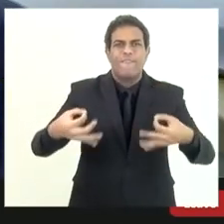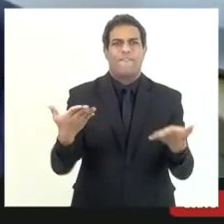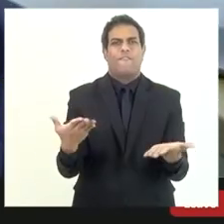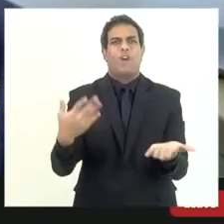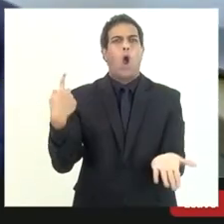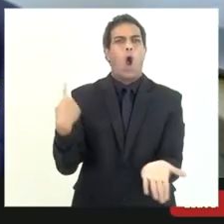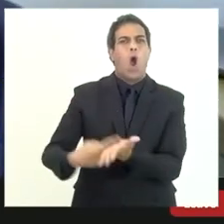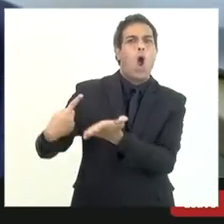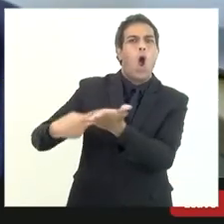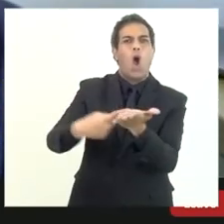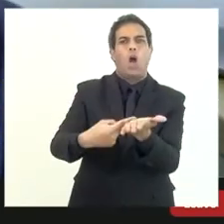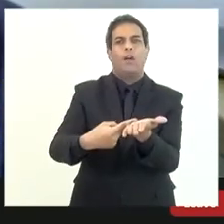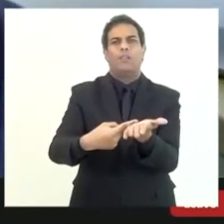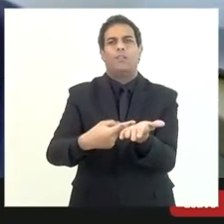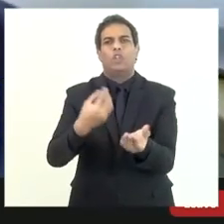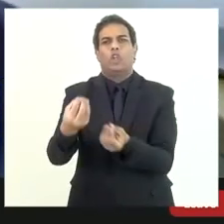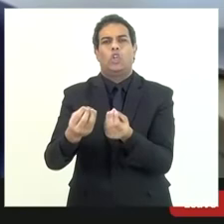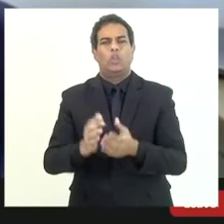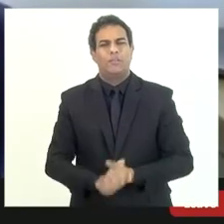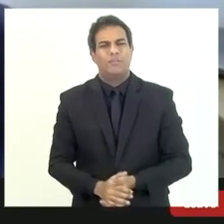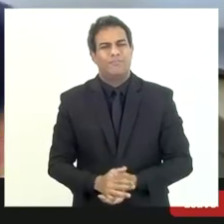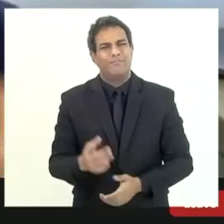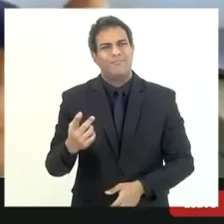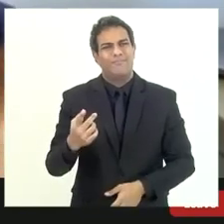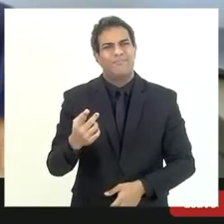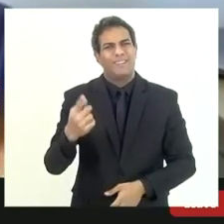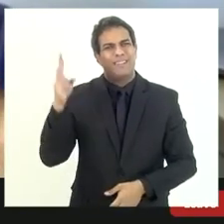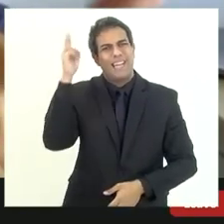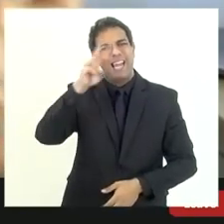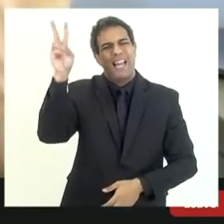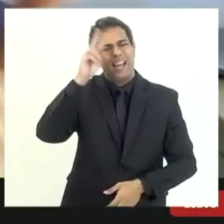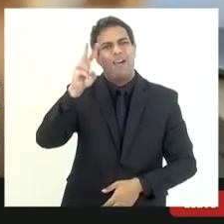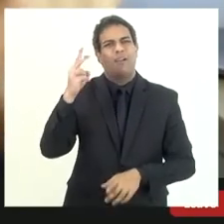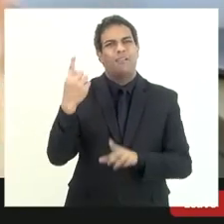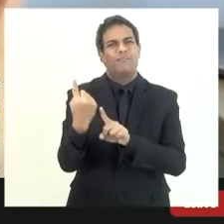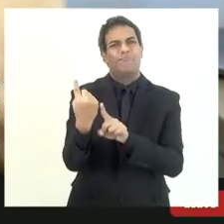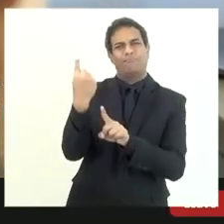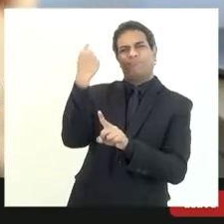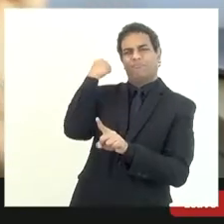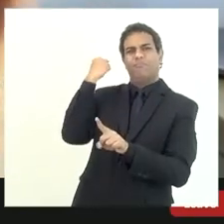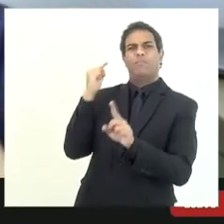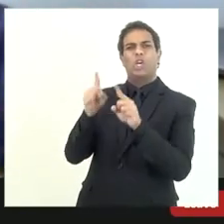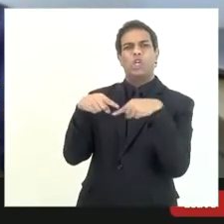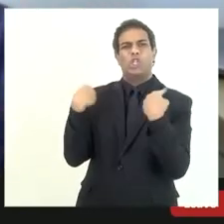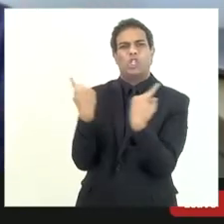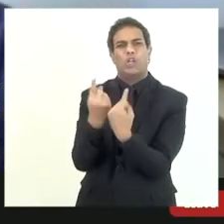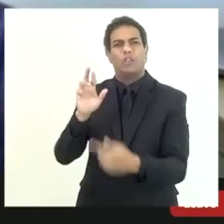confronto na última reunião o representante do Ministério Federal